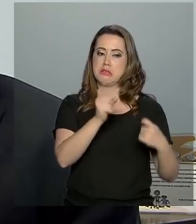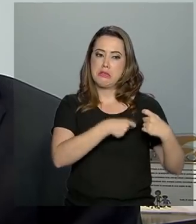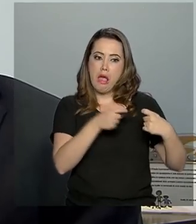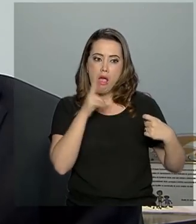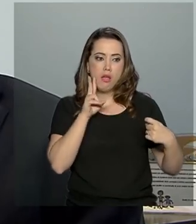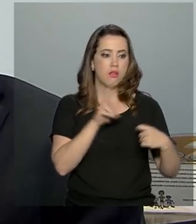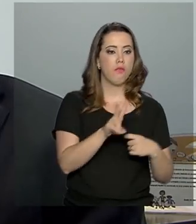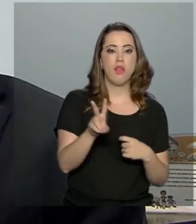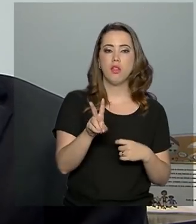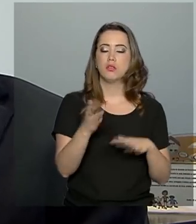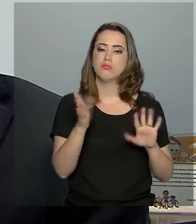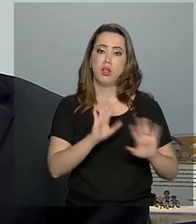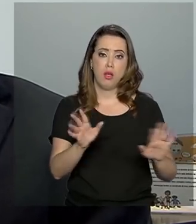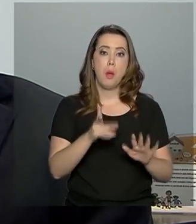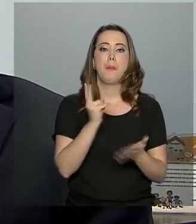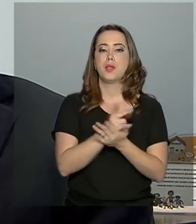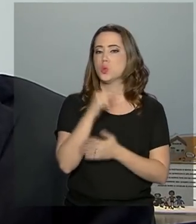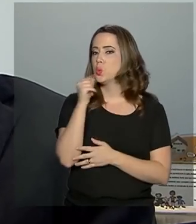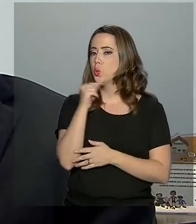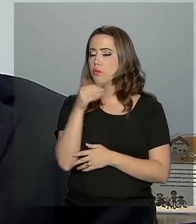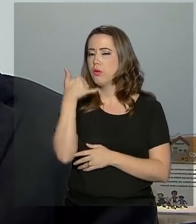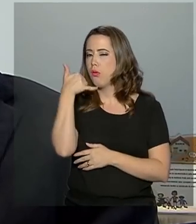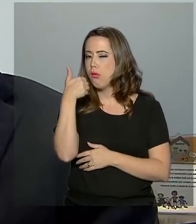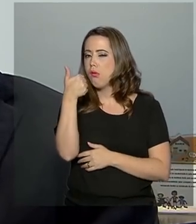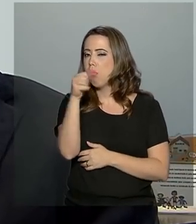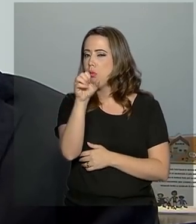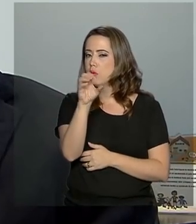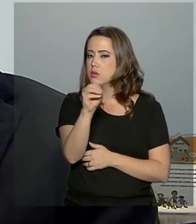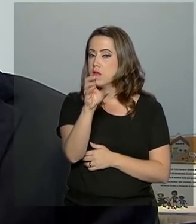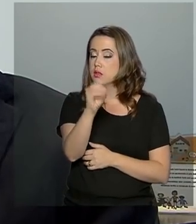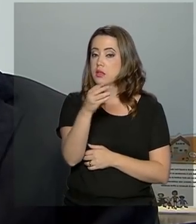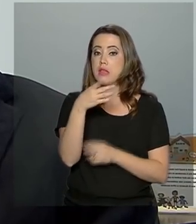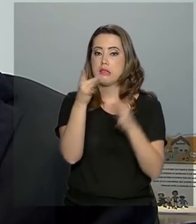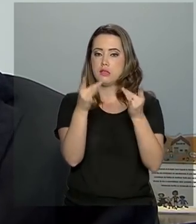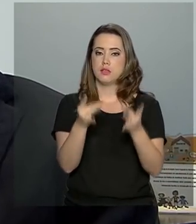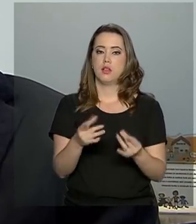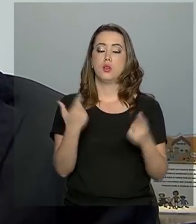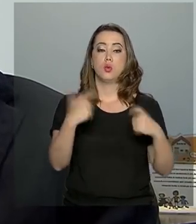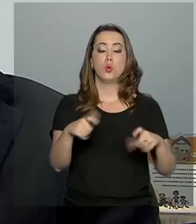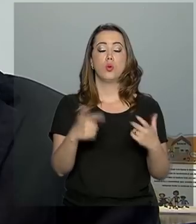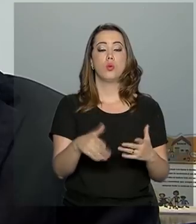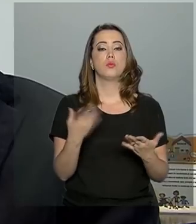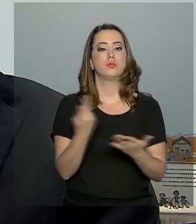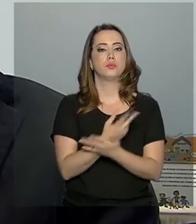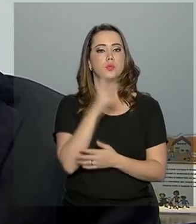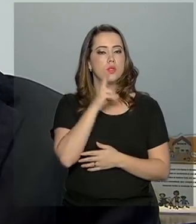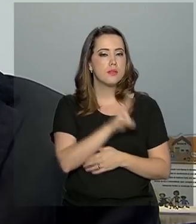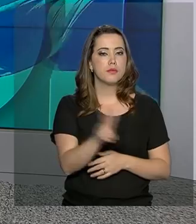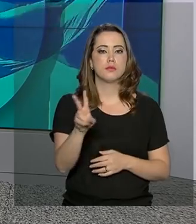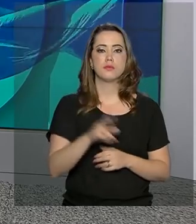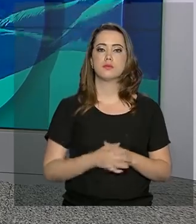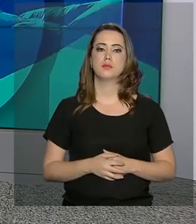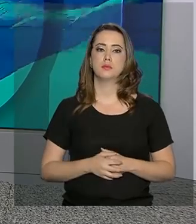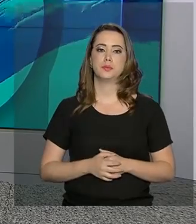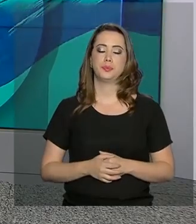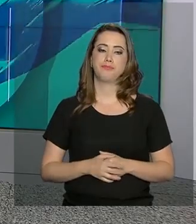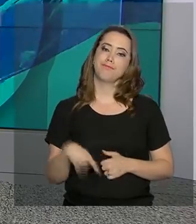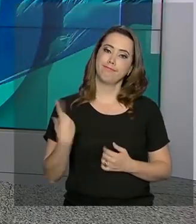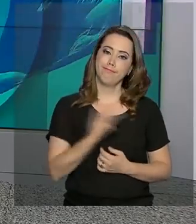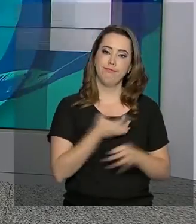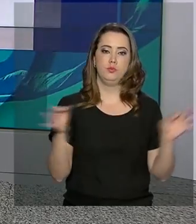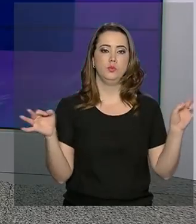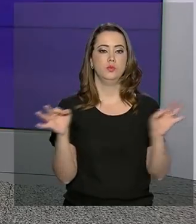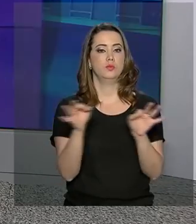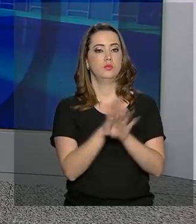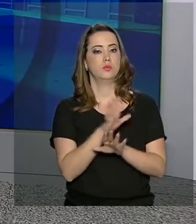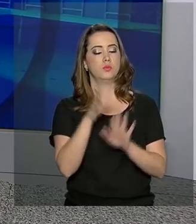dúvida mesmo que ela não tenha certeza, ela pode discar 1-0-0 e dar o máximo de detalhes possíveis sobre aquilo que ela está vendo. Nós